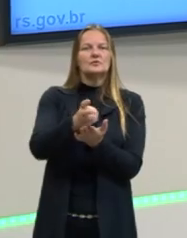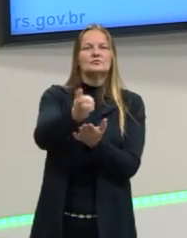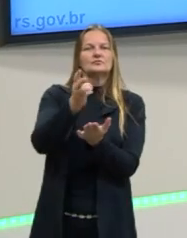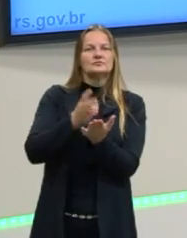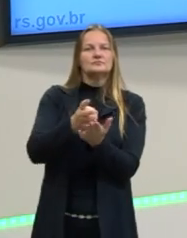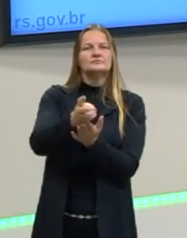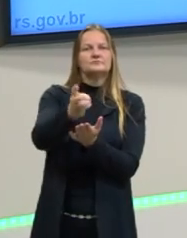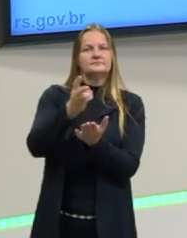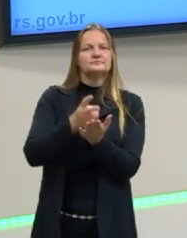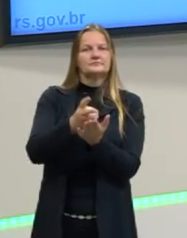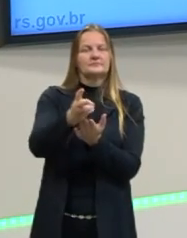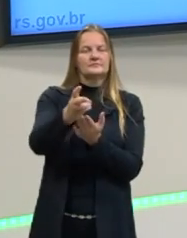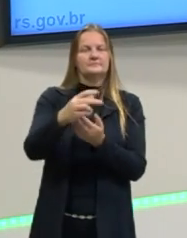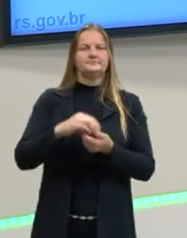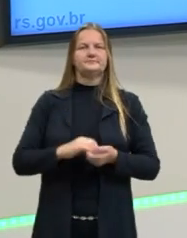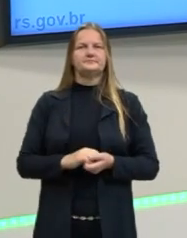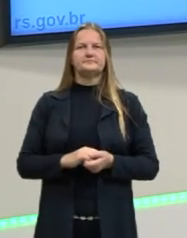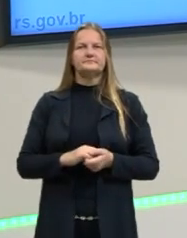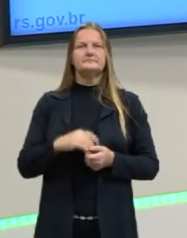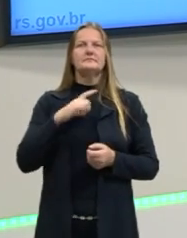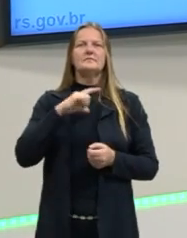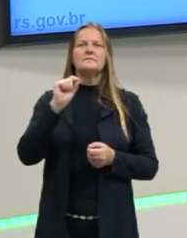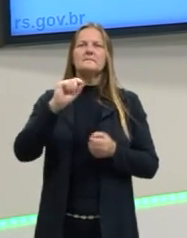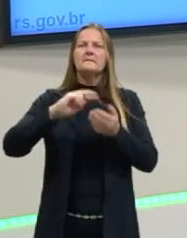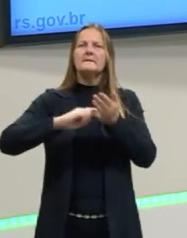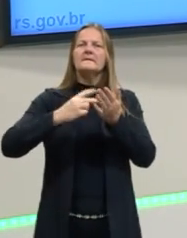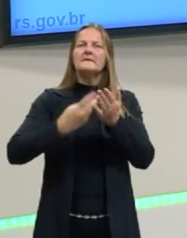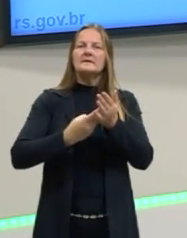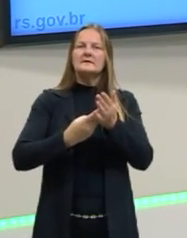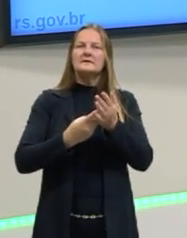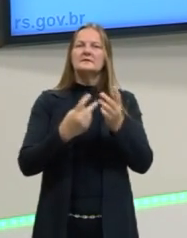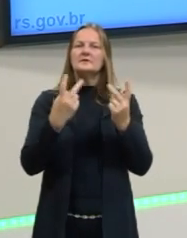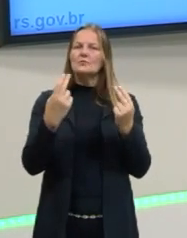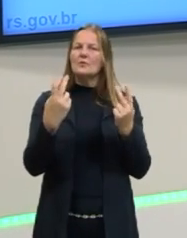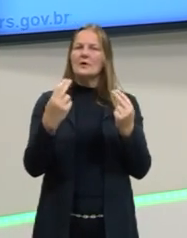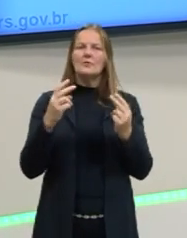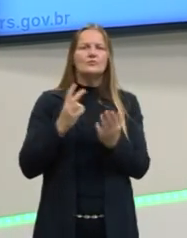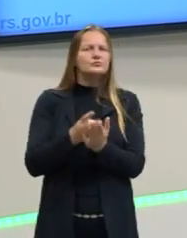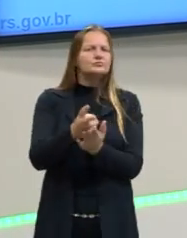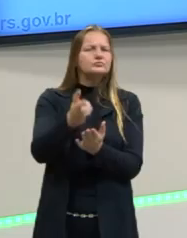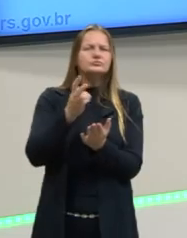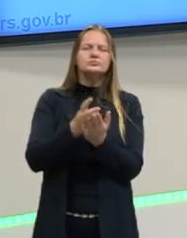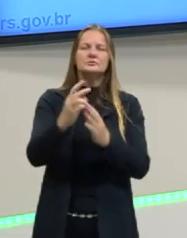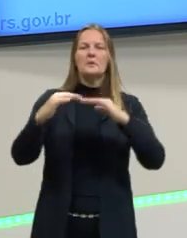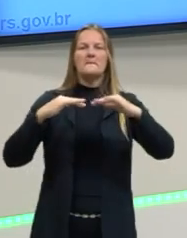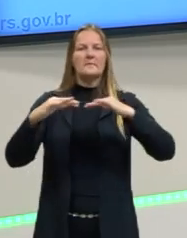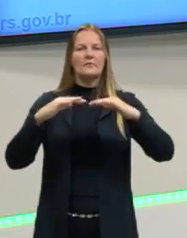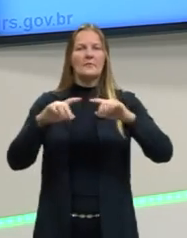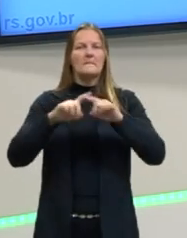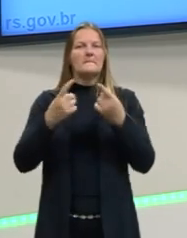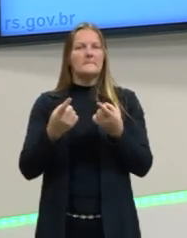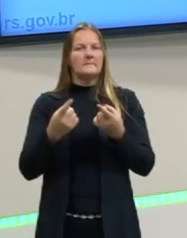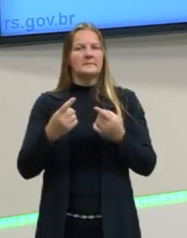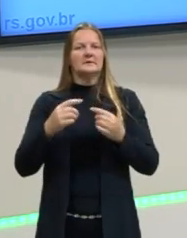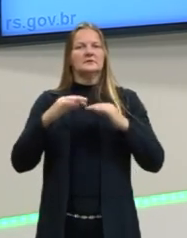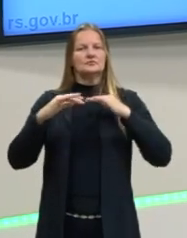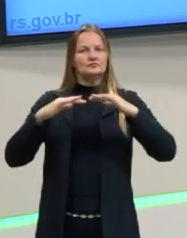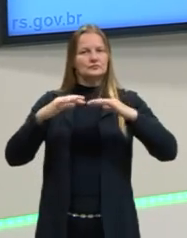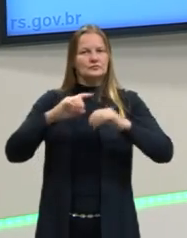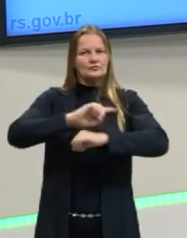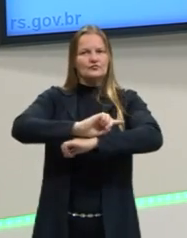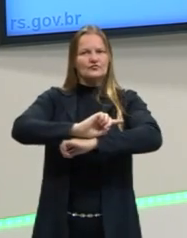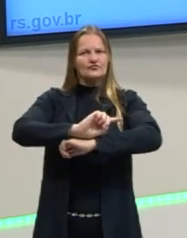é uniforme. Isso quer dizer que é o mesmo valor sempre no movimento. Mas, mesmo a gente tendo uma